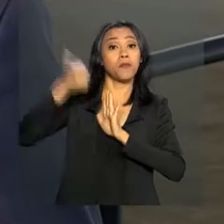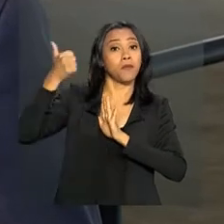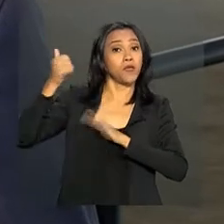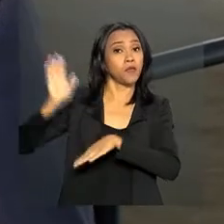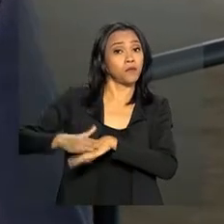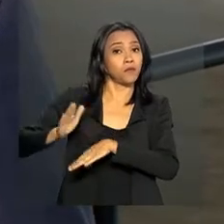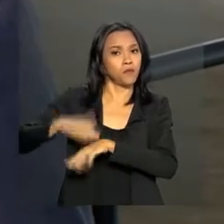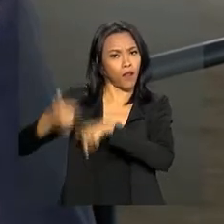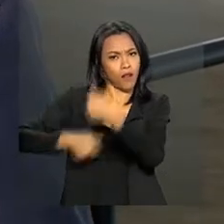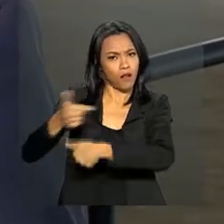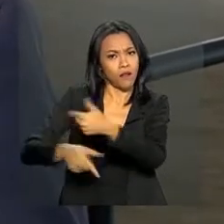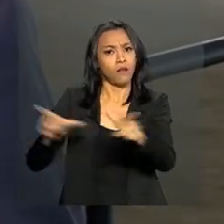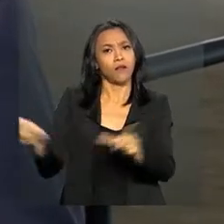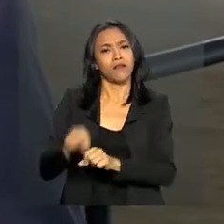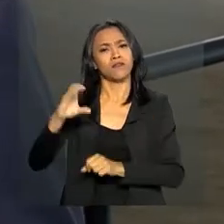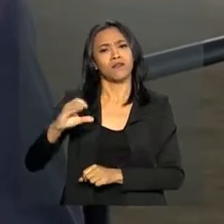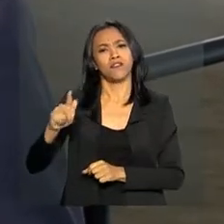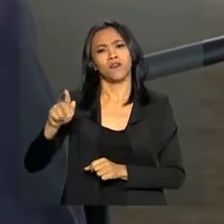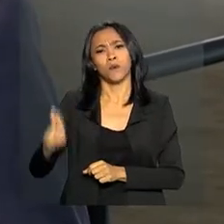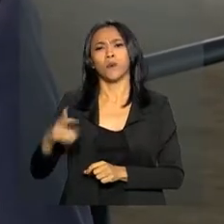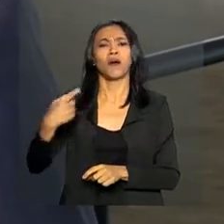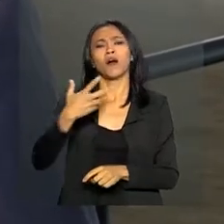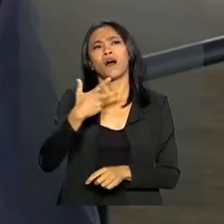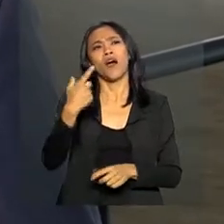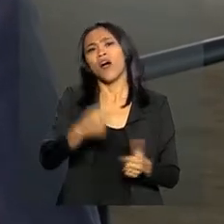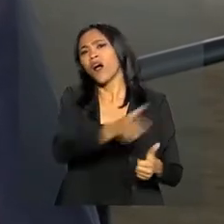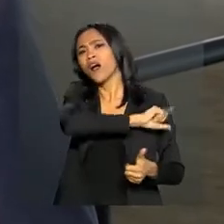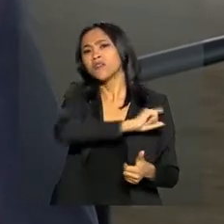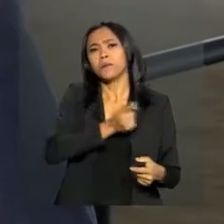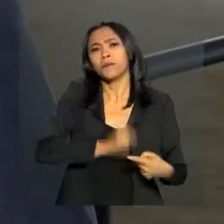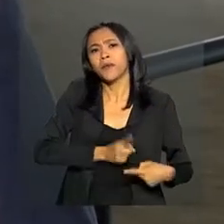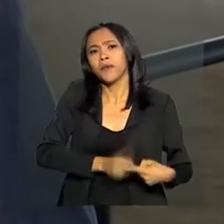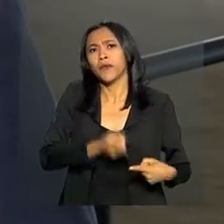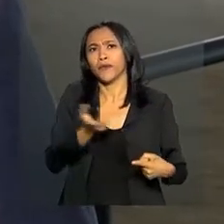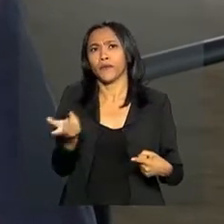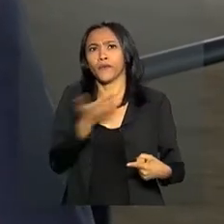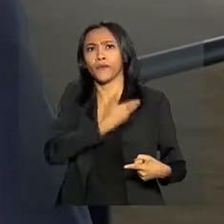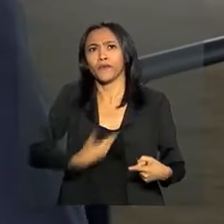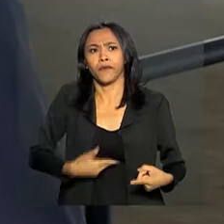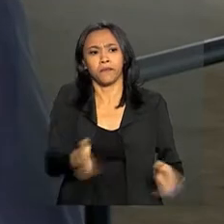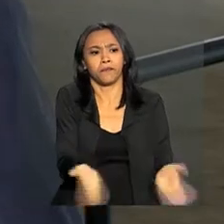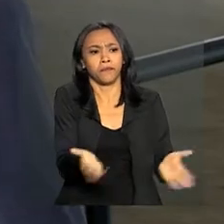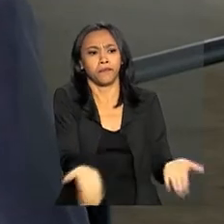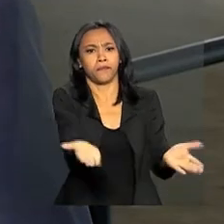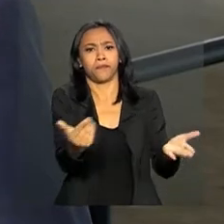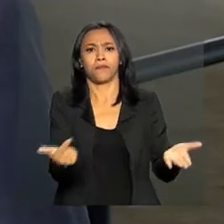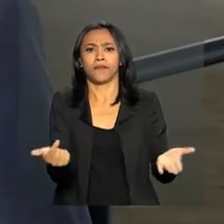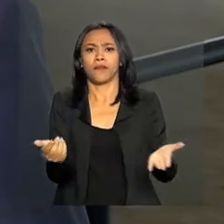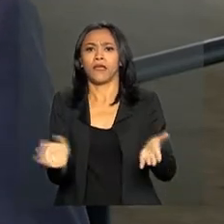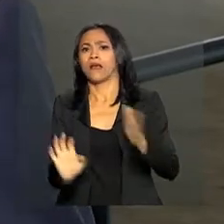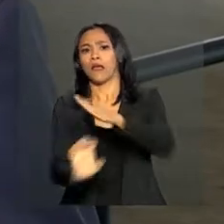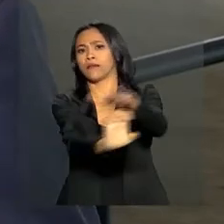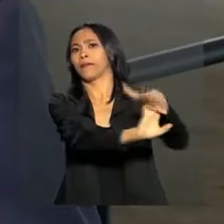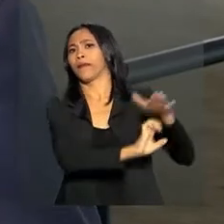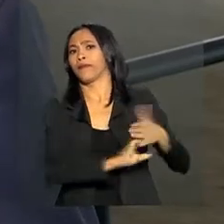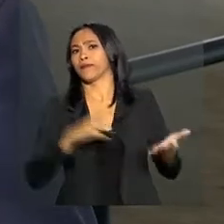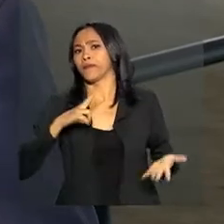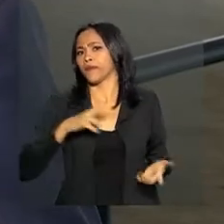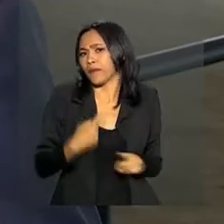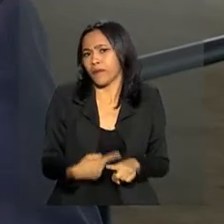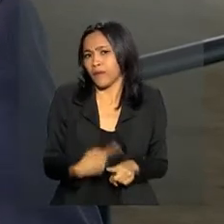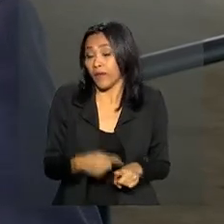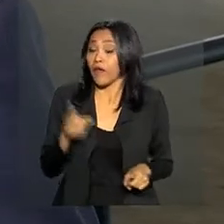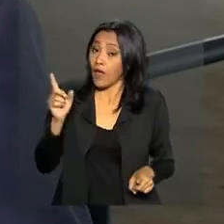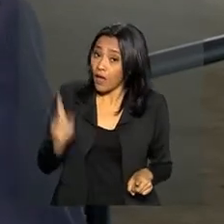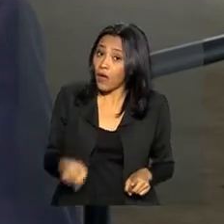muito tempo até questionada por que o governo está fomentando algo no setor privado. Então, a gente receber esse prêmio